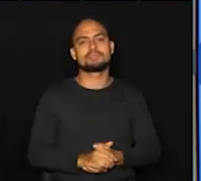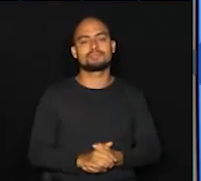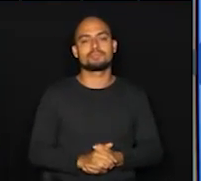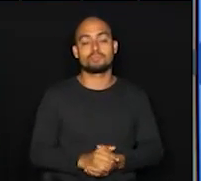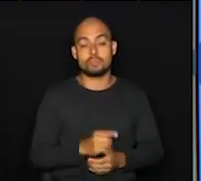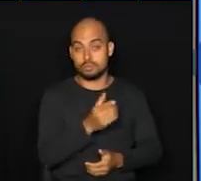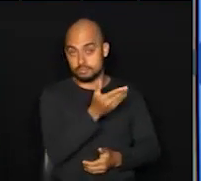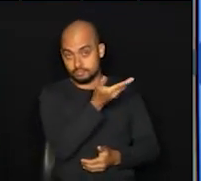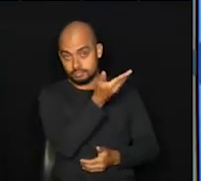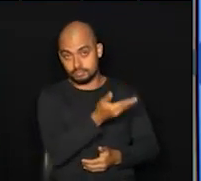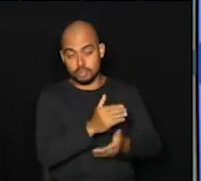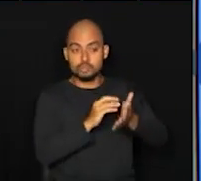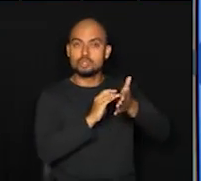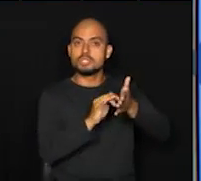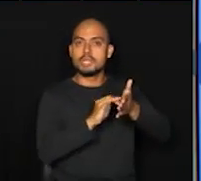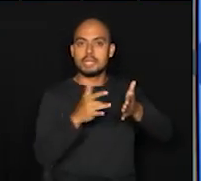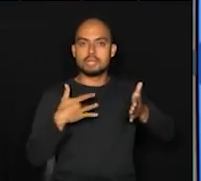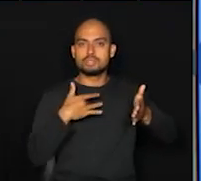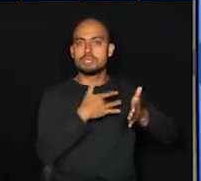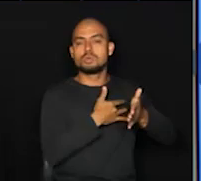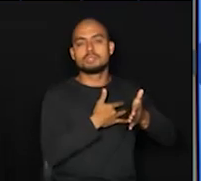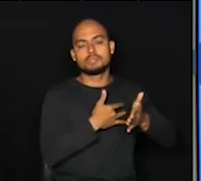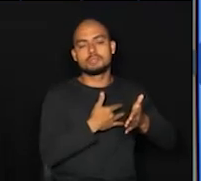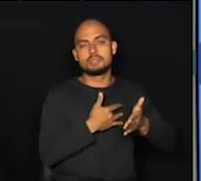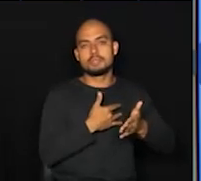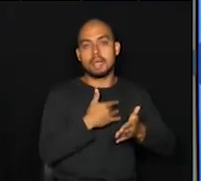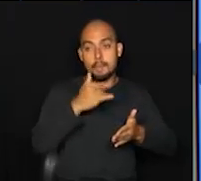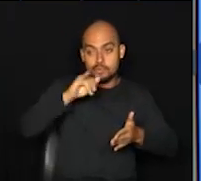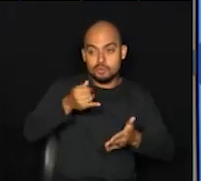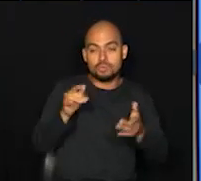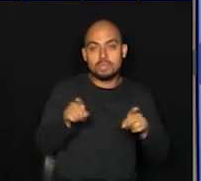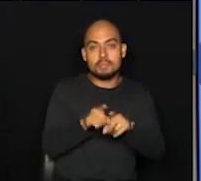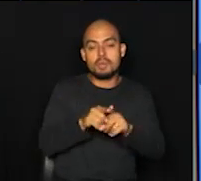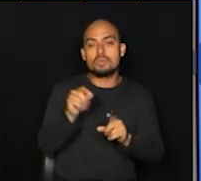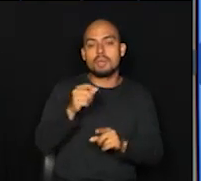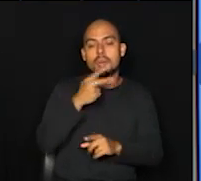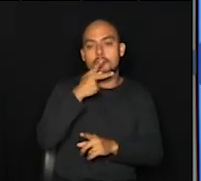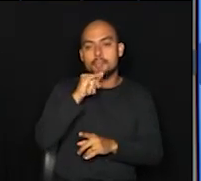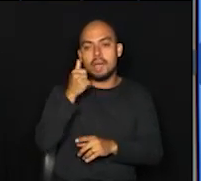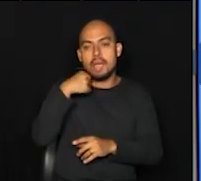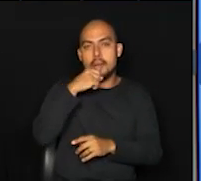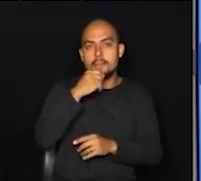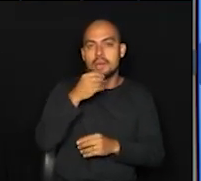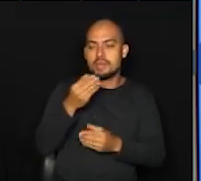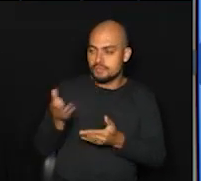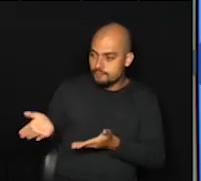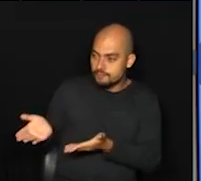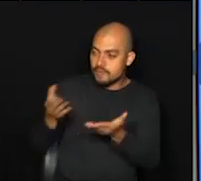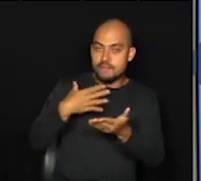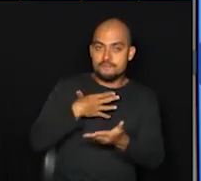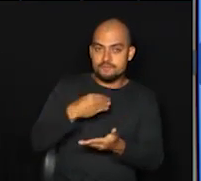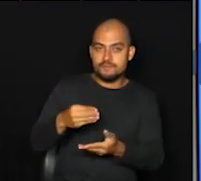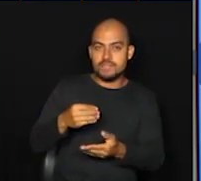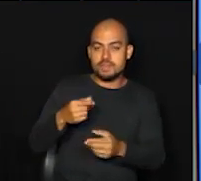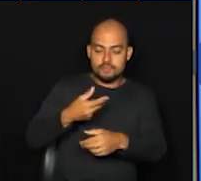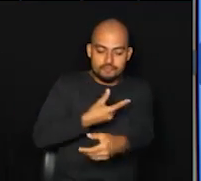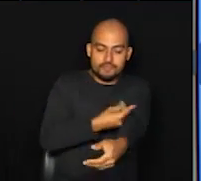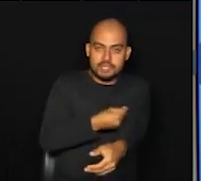secretário de saúde aproveitou para pedir aos pais que levem os filhos para vacinar contra o HPV.